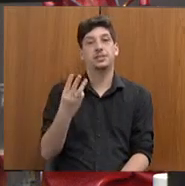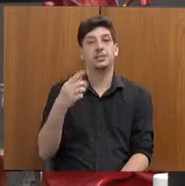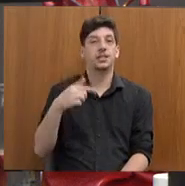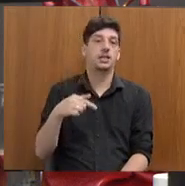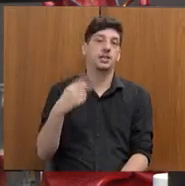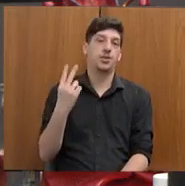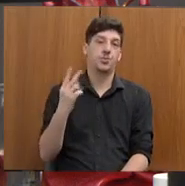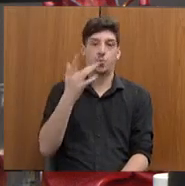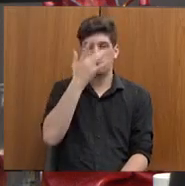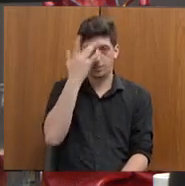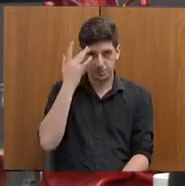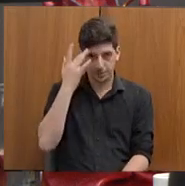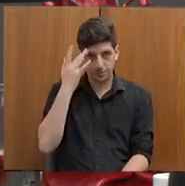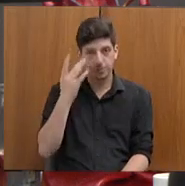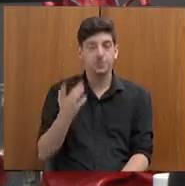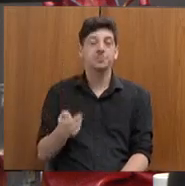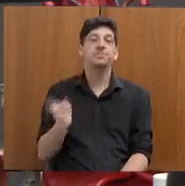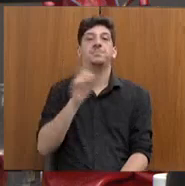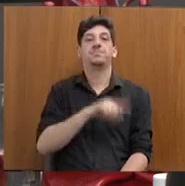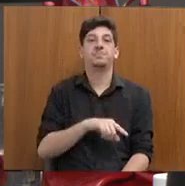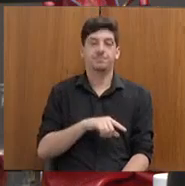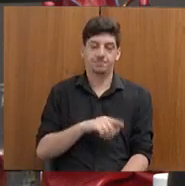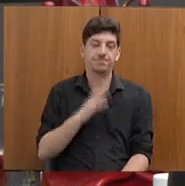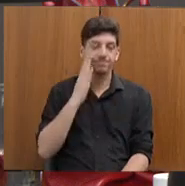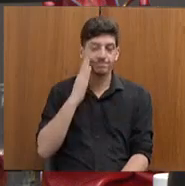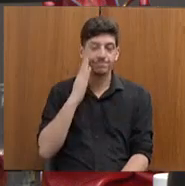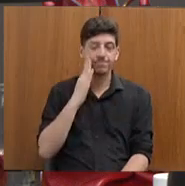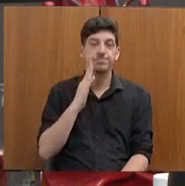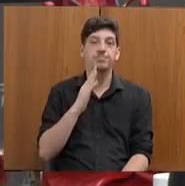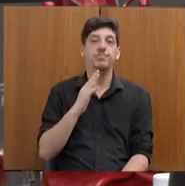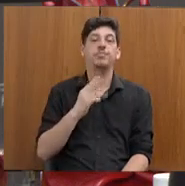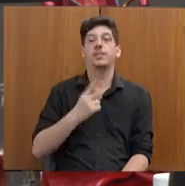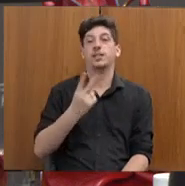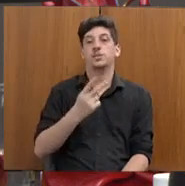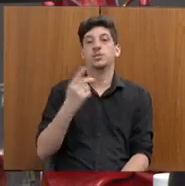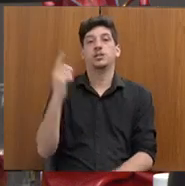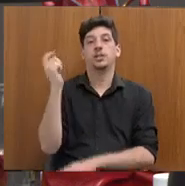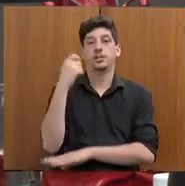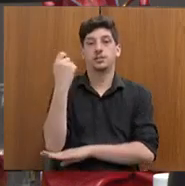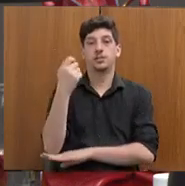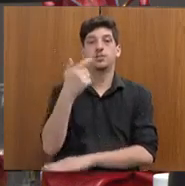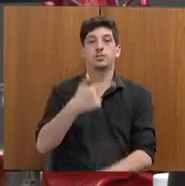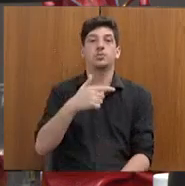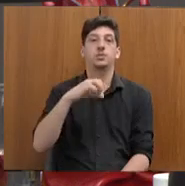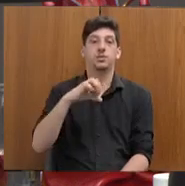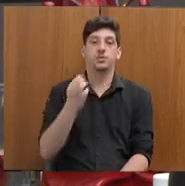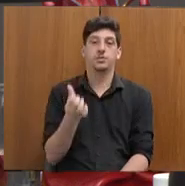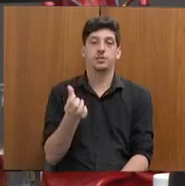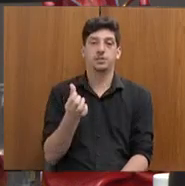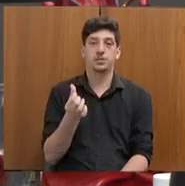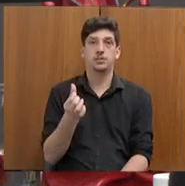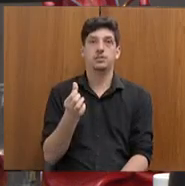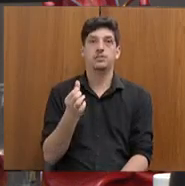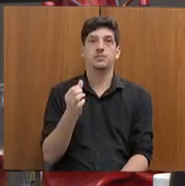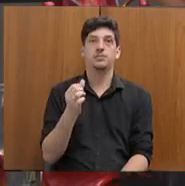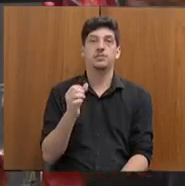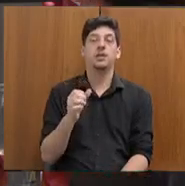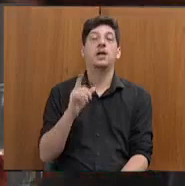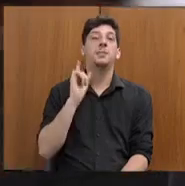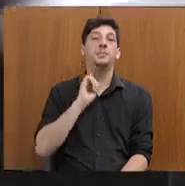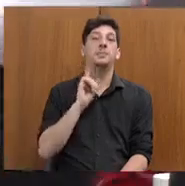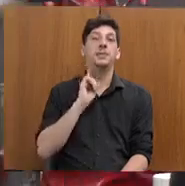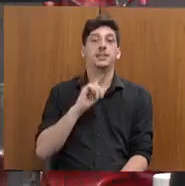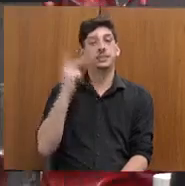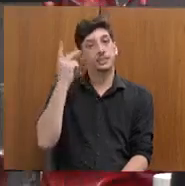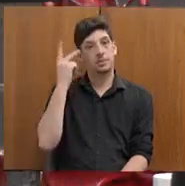pessoas em condições de escravidão. Em seguida, vieram o Rio Grande do Sul, com 296, e Minas Gerais e São